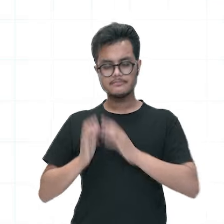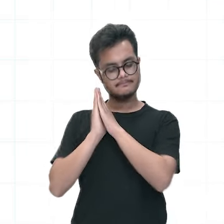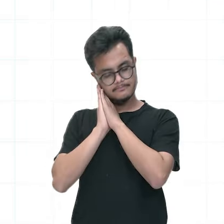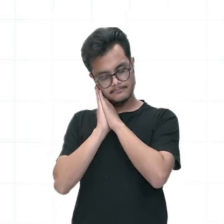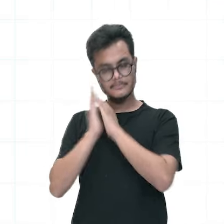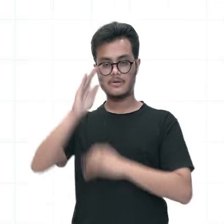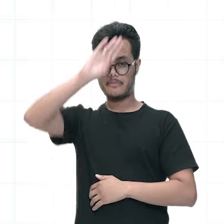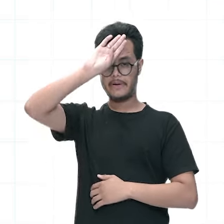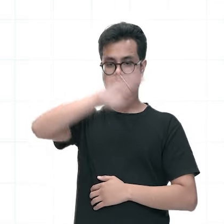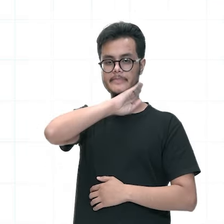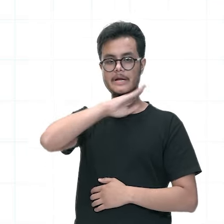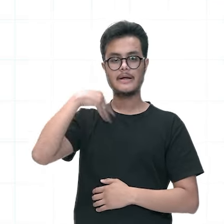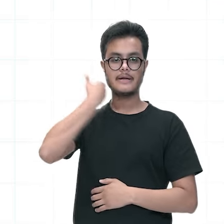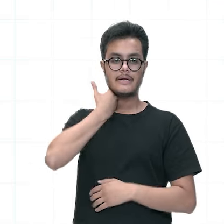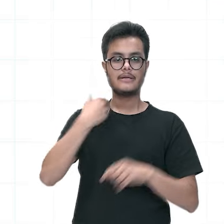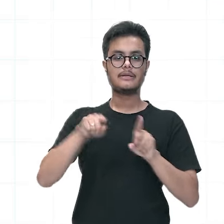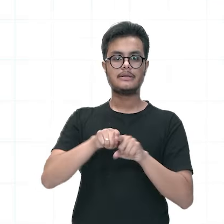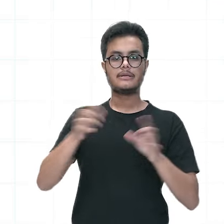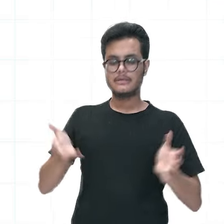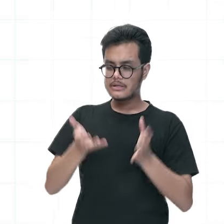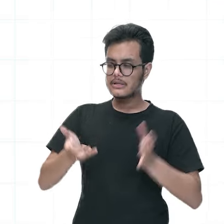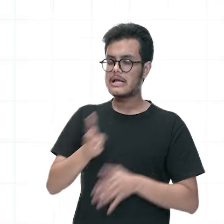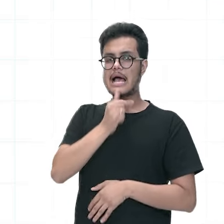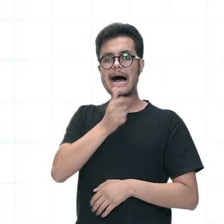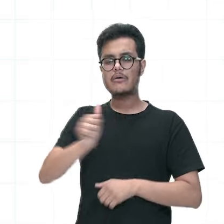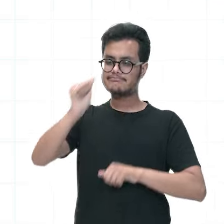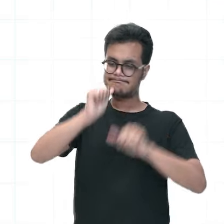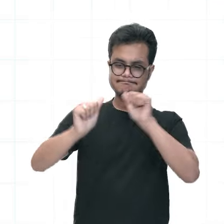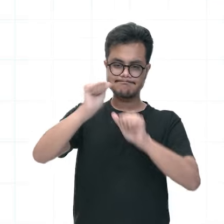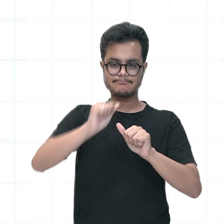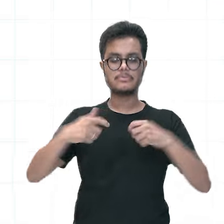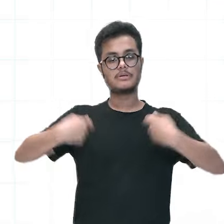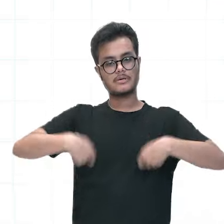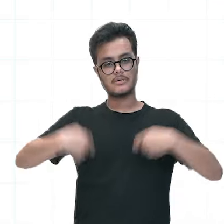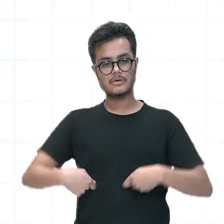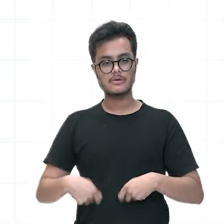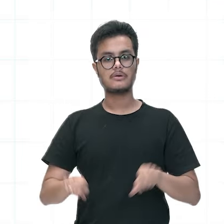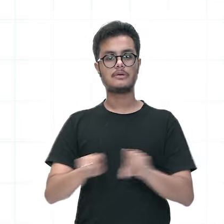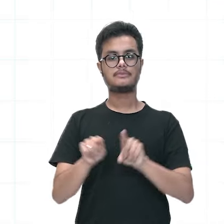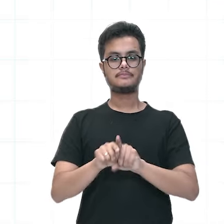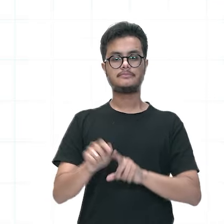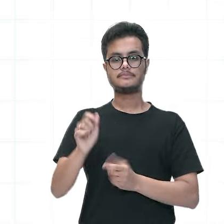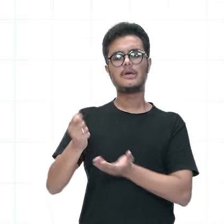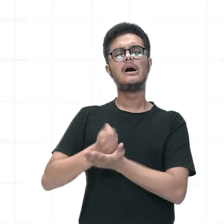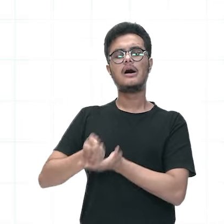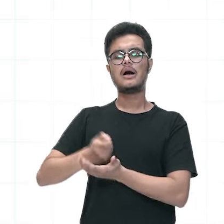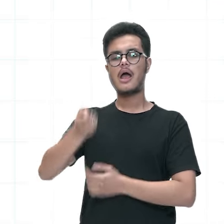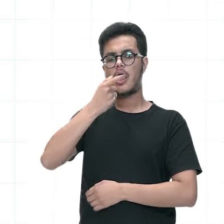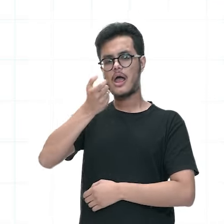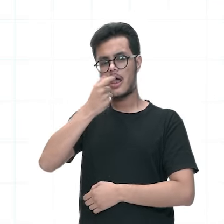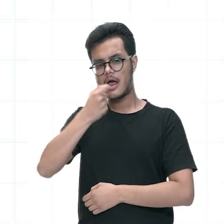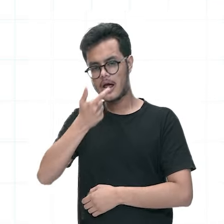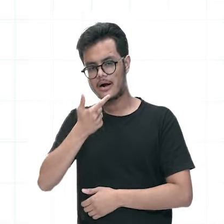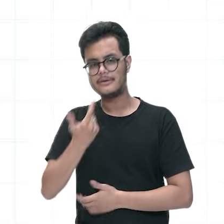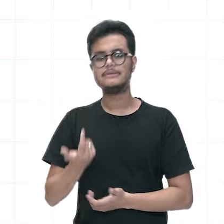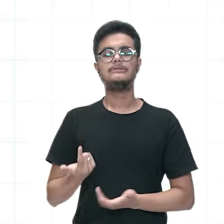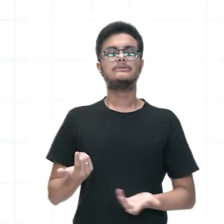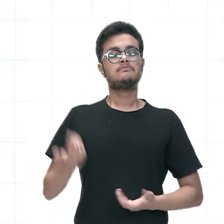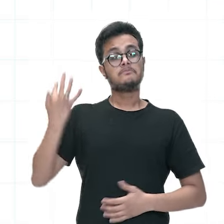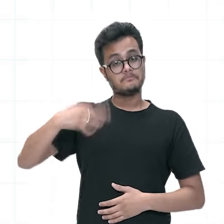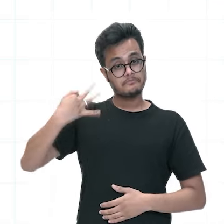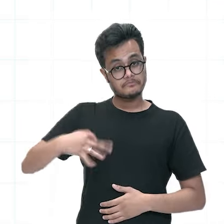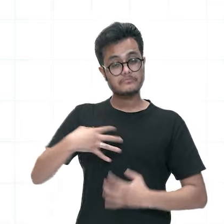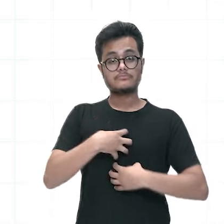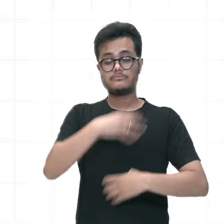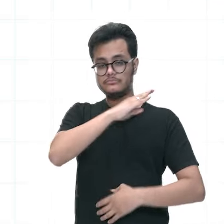durar a febre. É o estímulo à ingestão de líquidos. A pessoa precisa sempre se hidratar. É a administração de